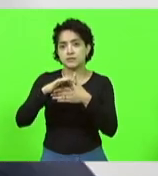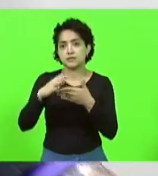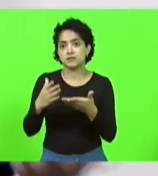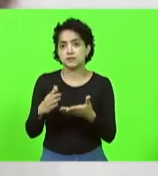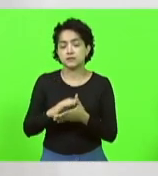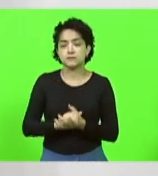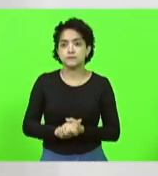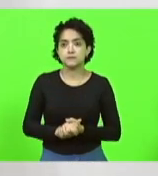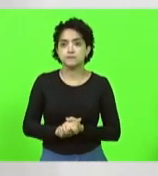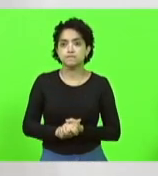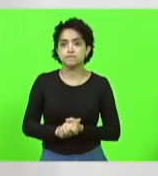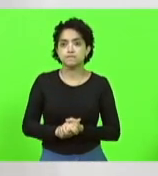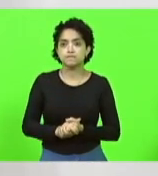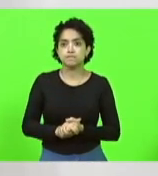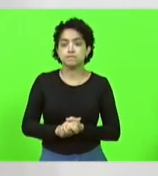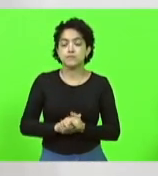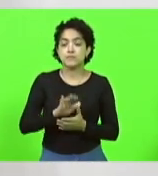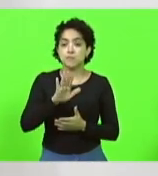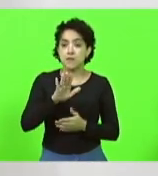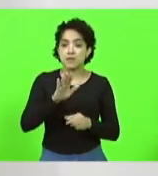com a construção